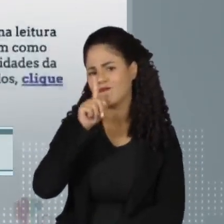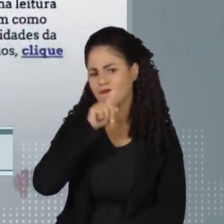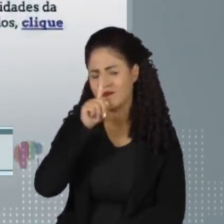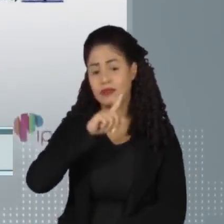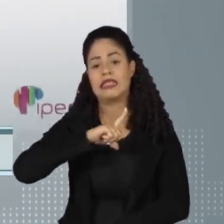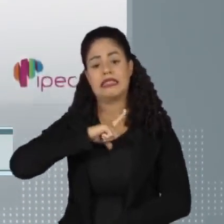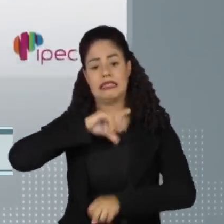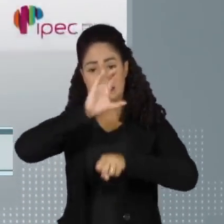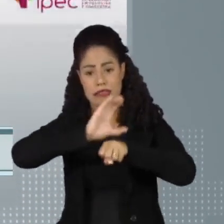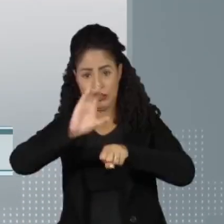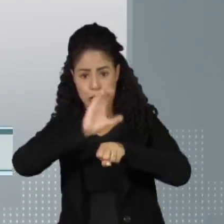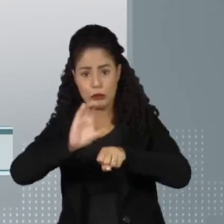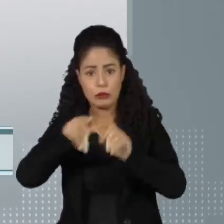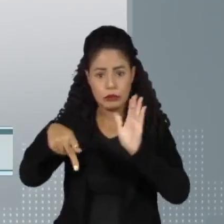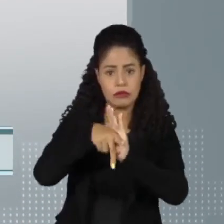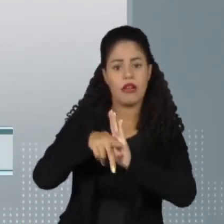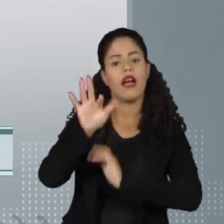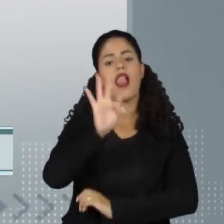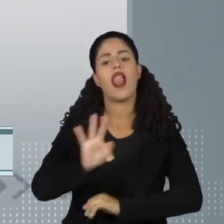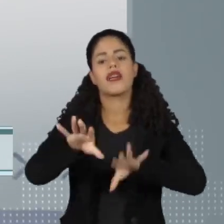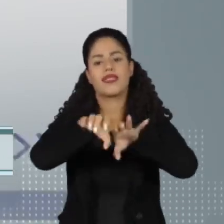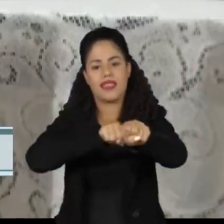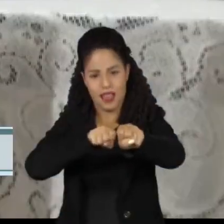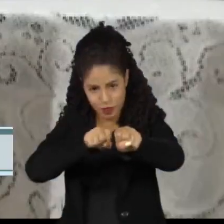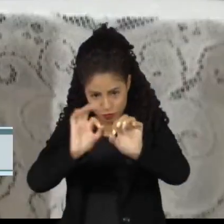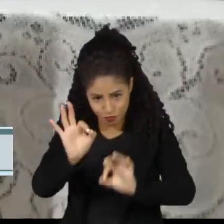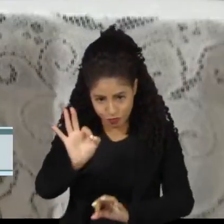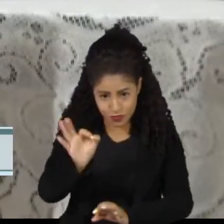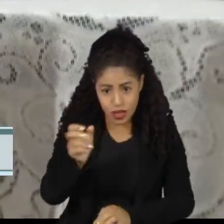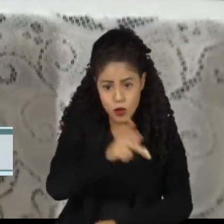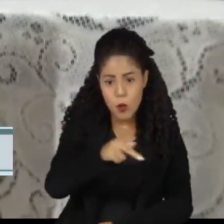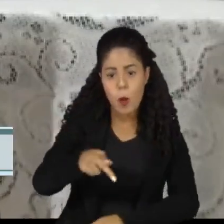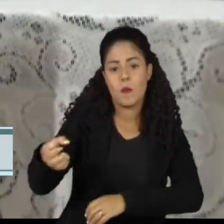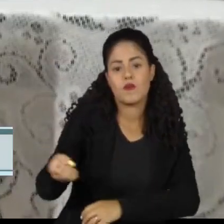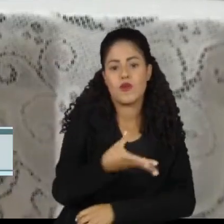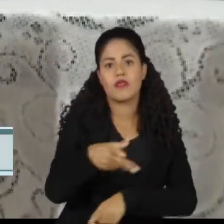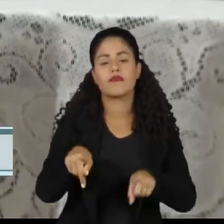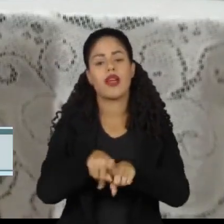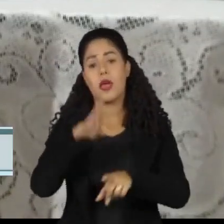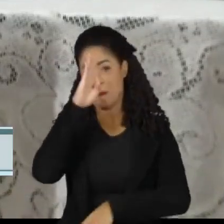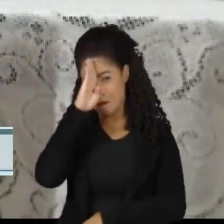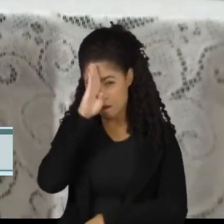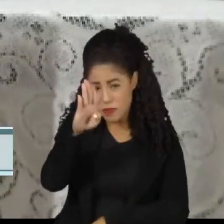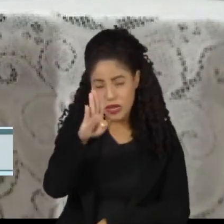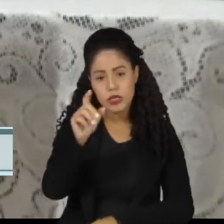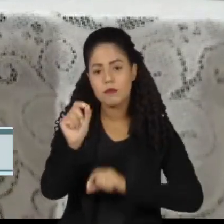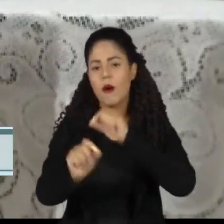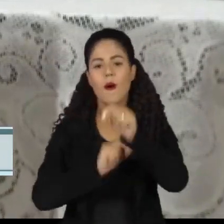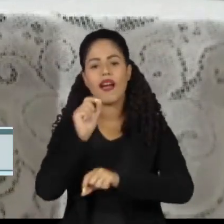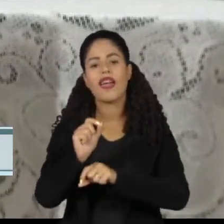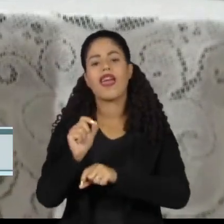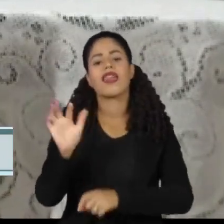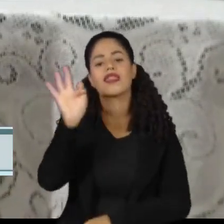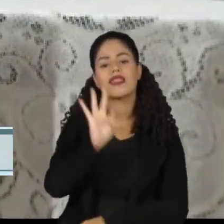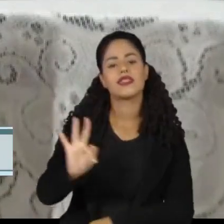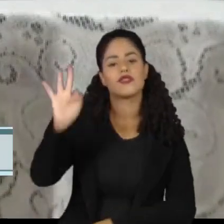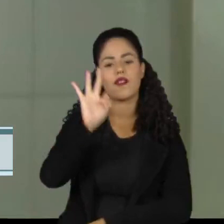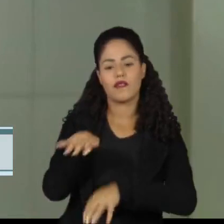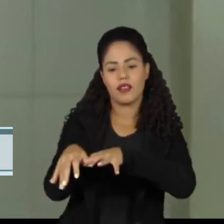universitários que formam os novos docentes. Principalmente nas faculdades 100% à distância.